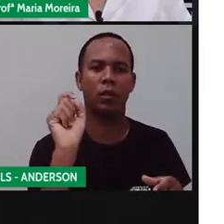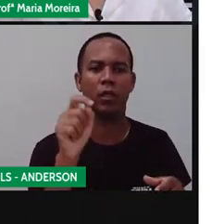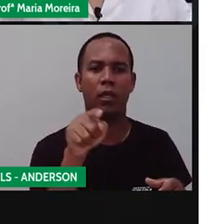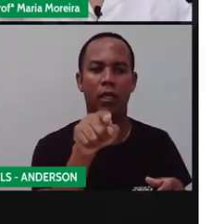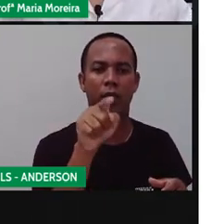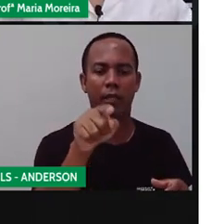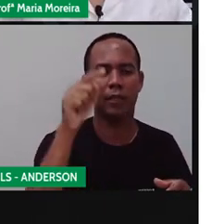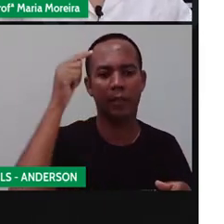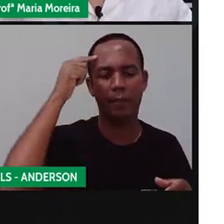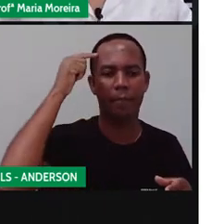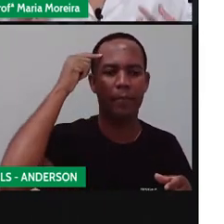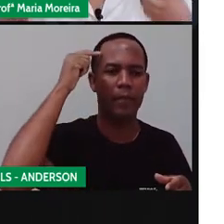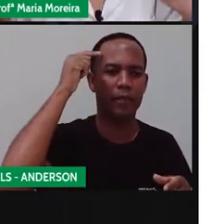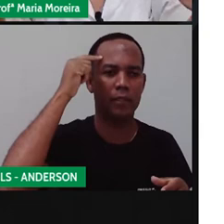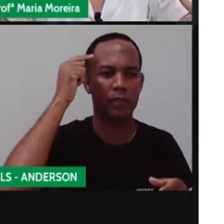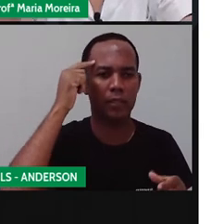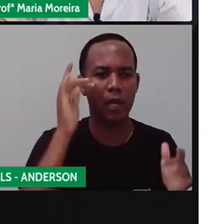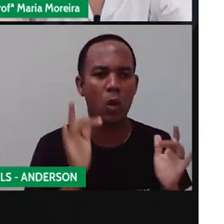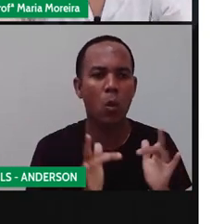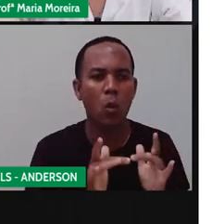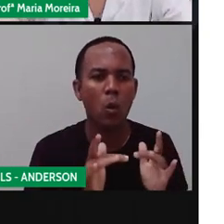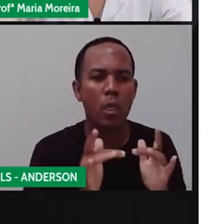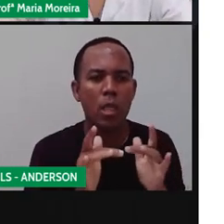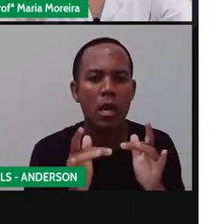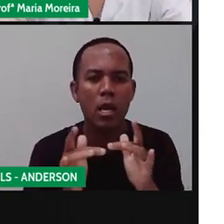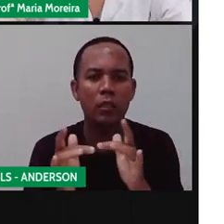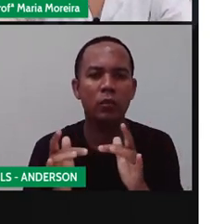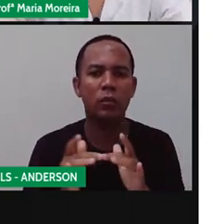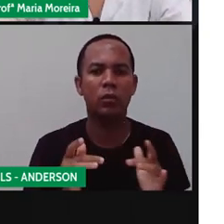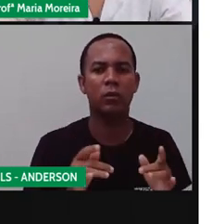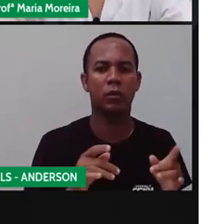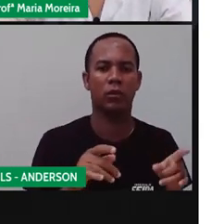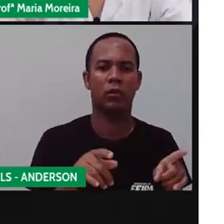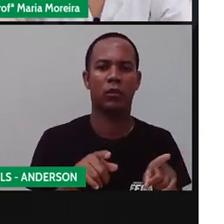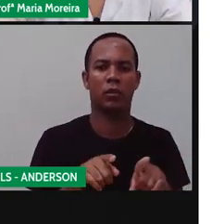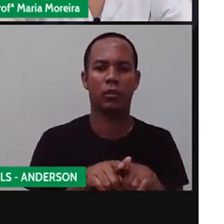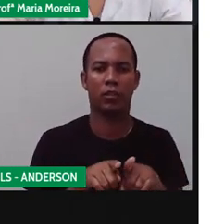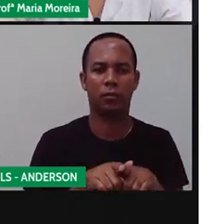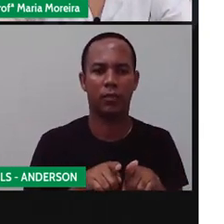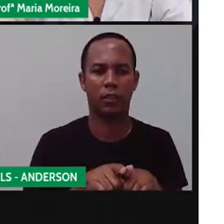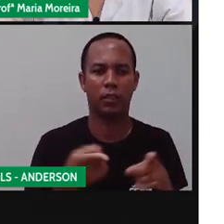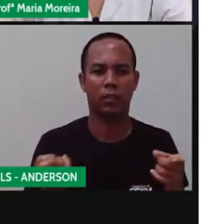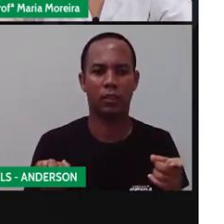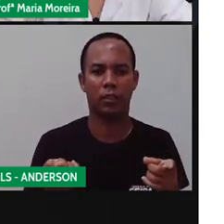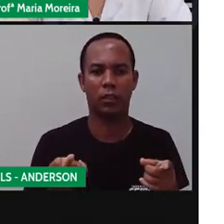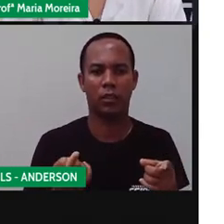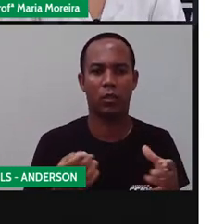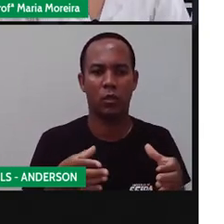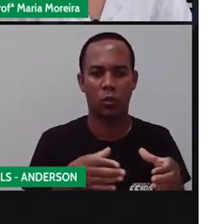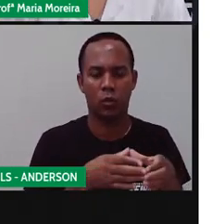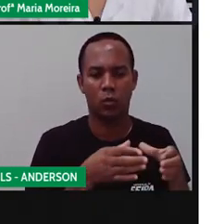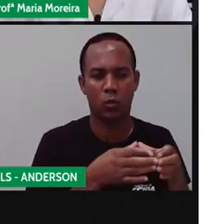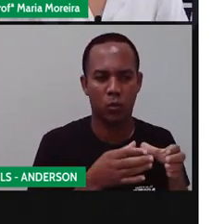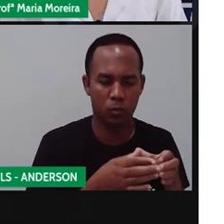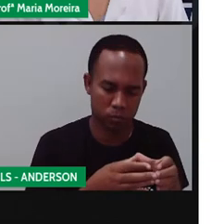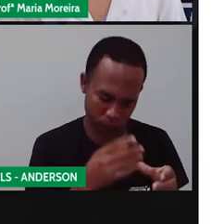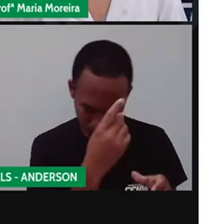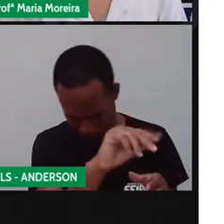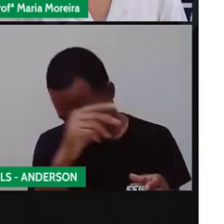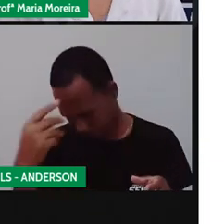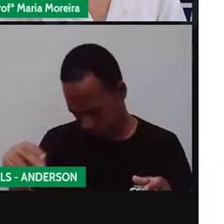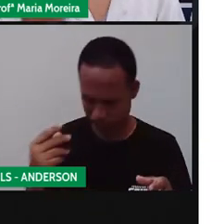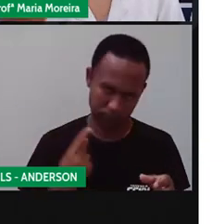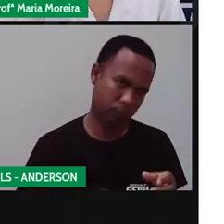ideia do contato com os orixás através de quem dá